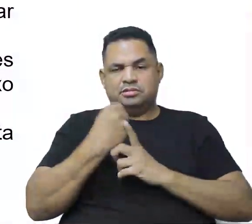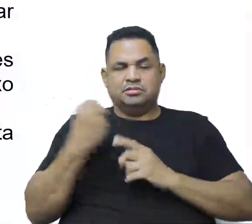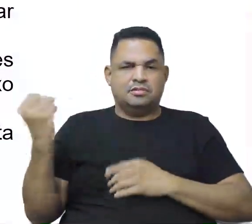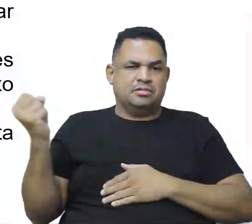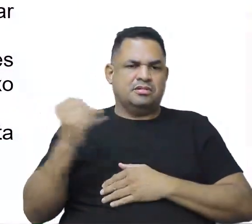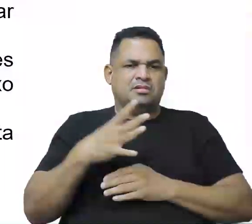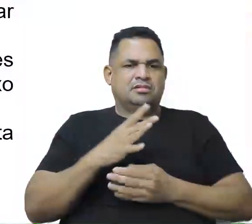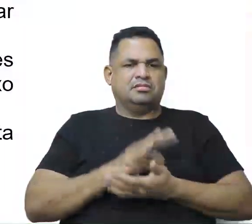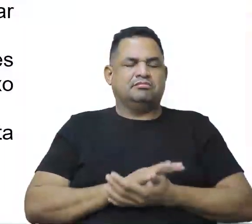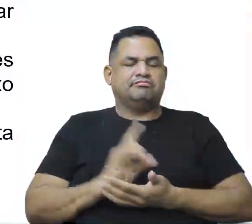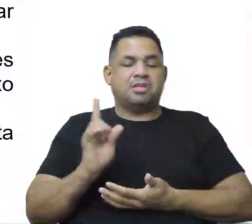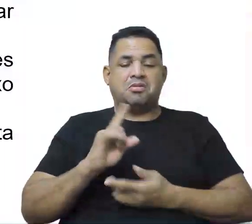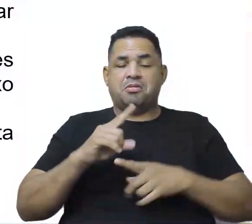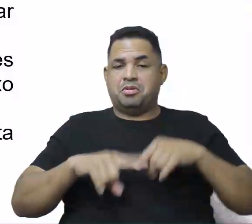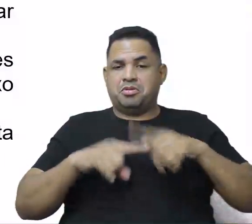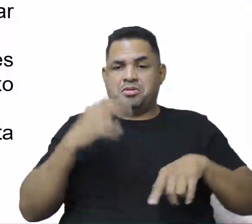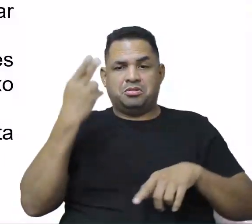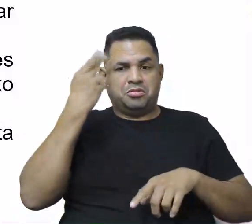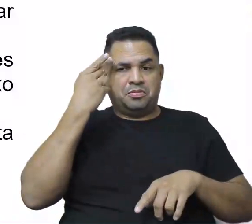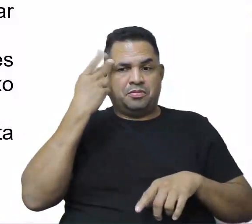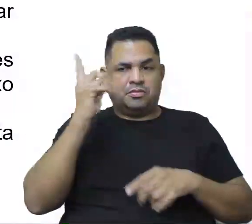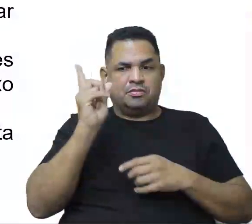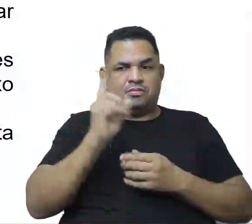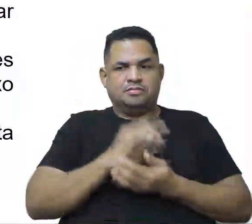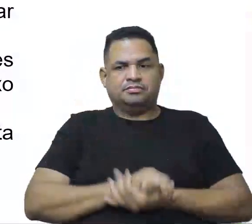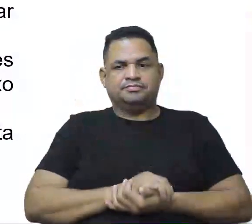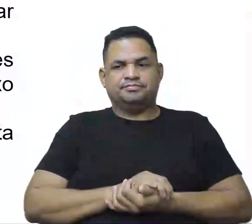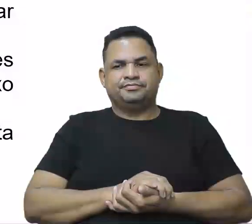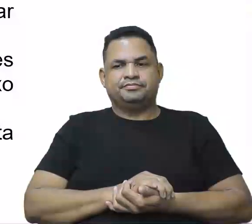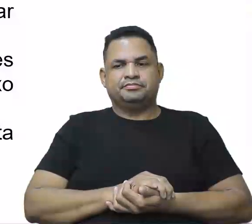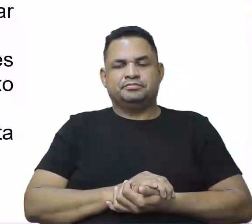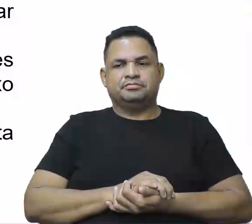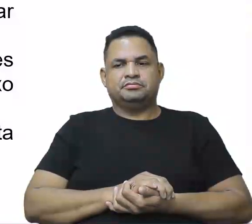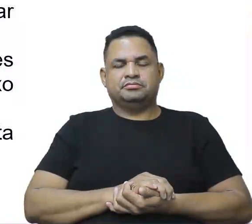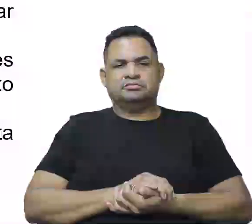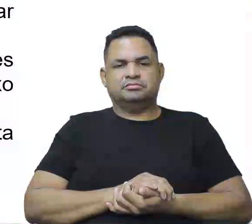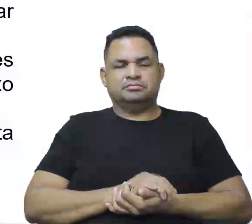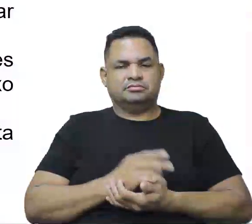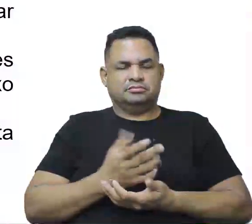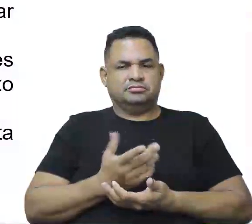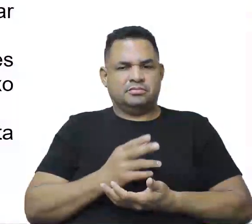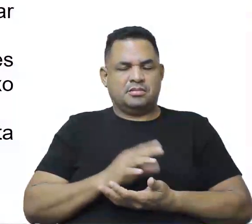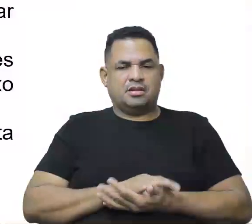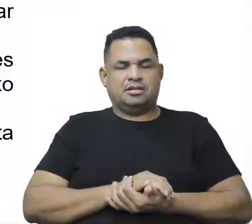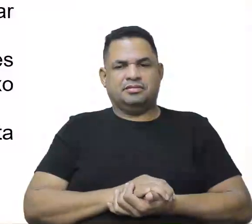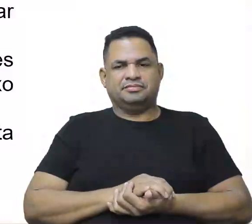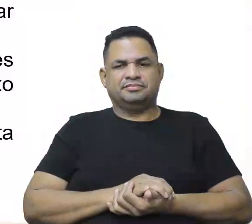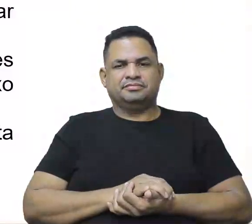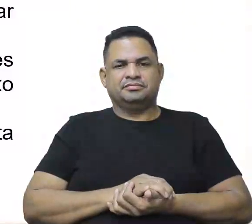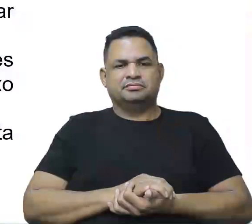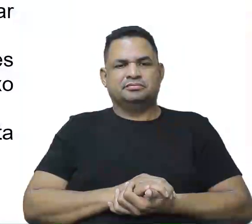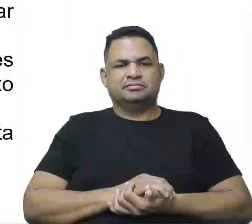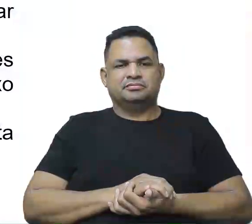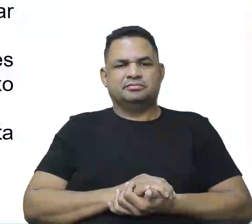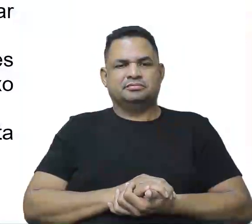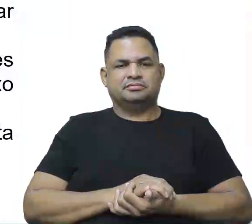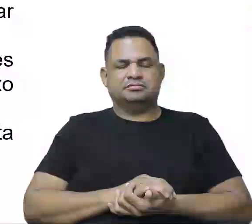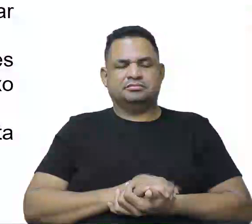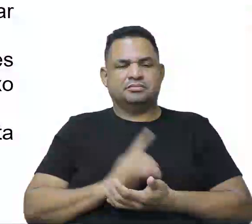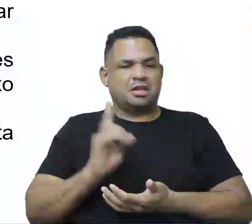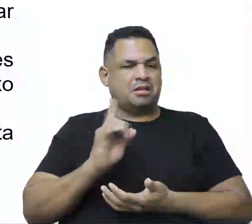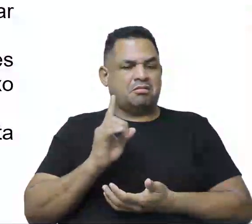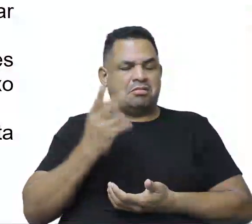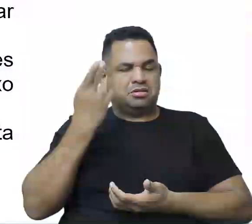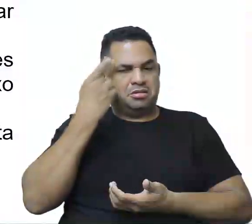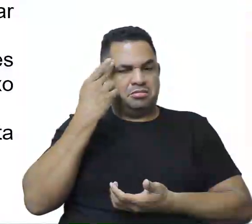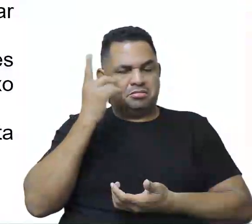E não é produto natural, não, gente. Natural é só o que nasceu com a gente. O resto tudo é criado socialmente, né? Então, ela não é